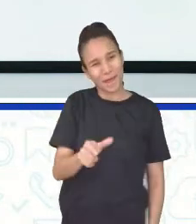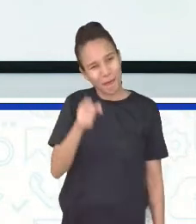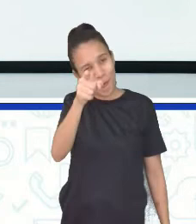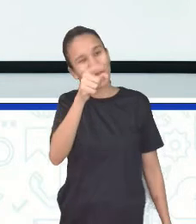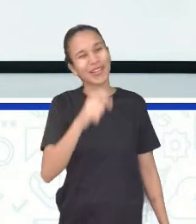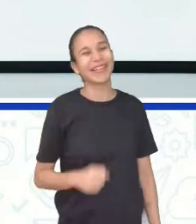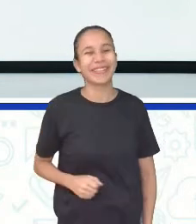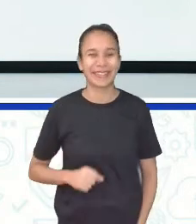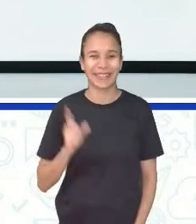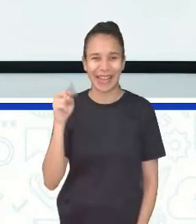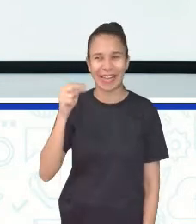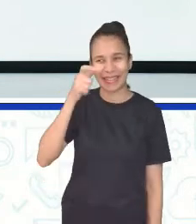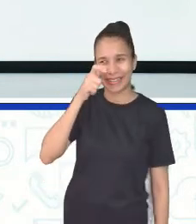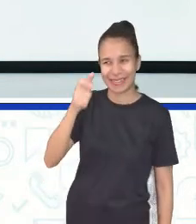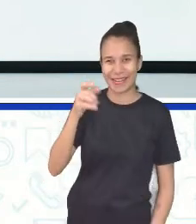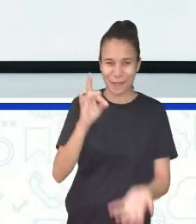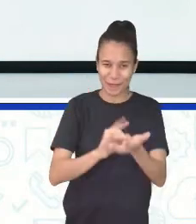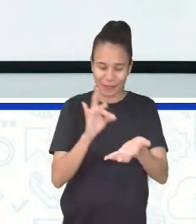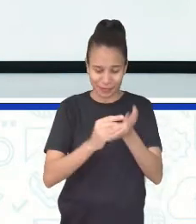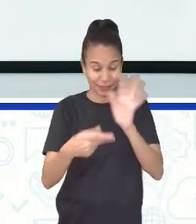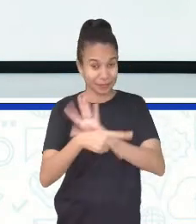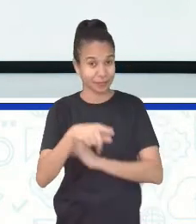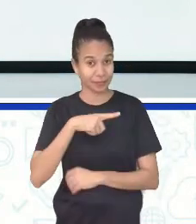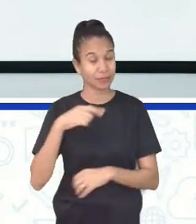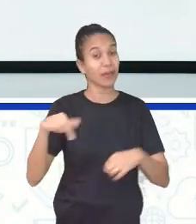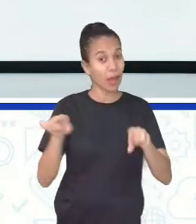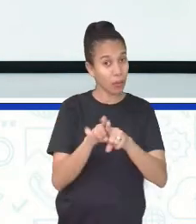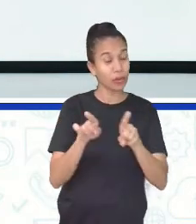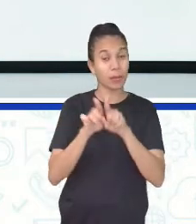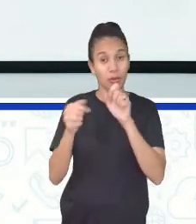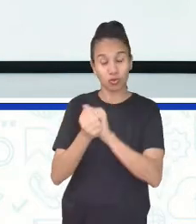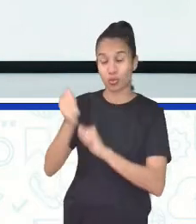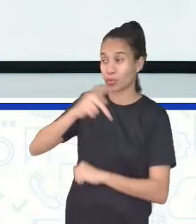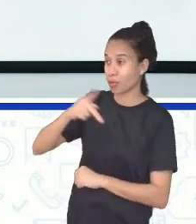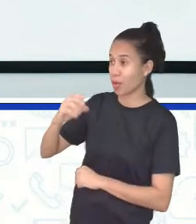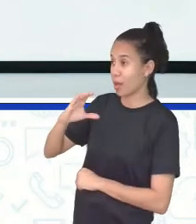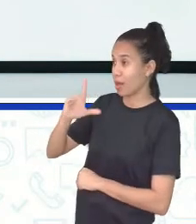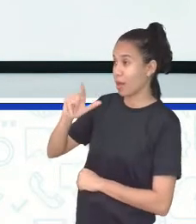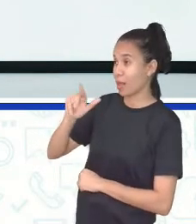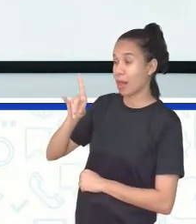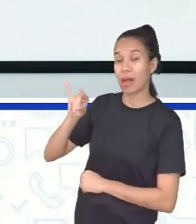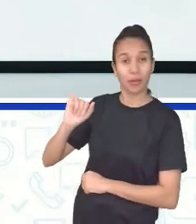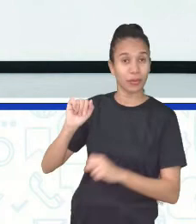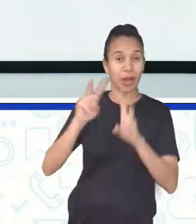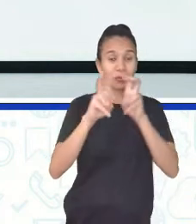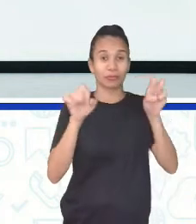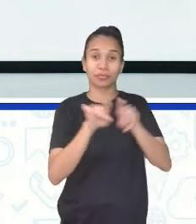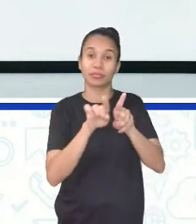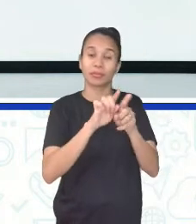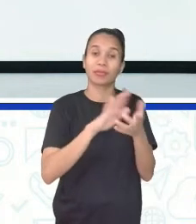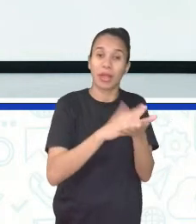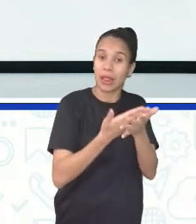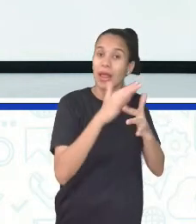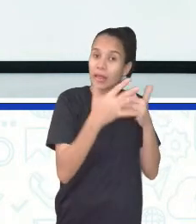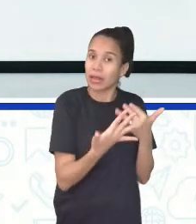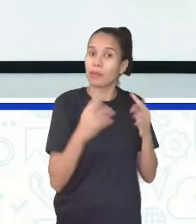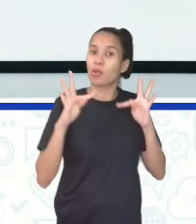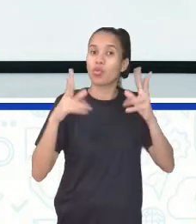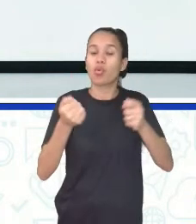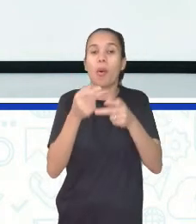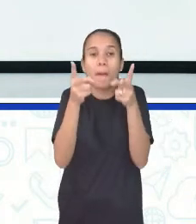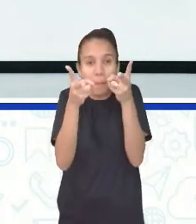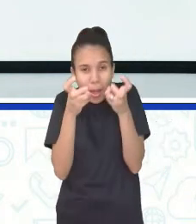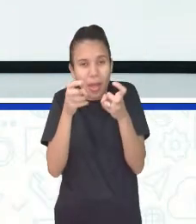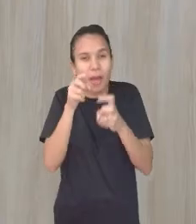lado, né? Veja que interessante. Então, eu também, a professora Cláudia, a questão aqui de Helena, todos nós estamos percebendo